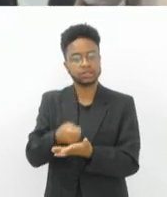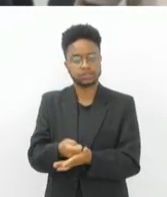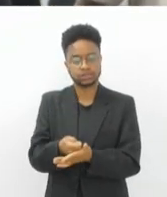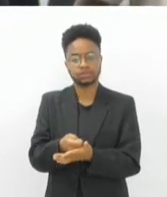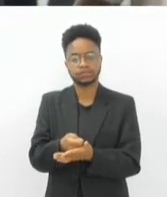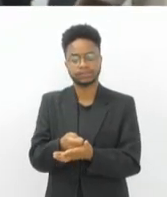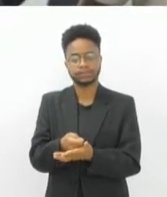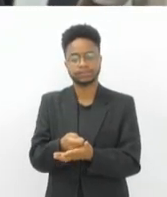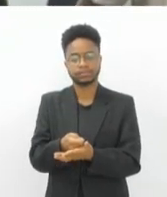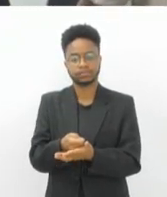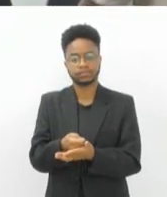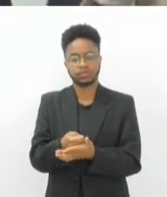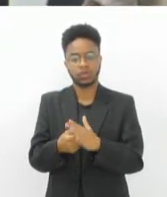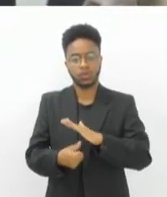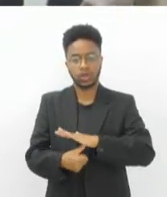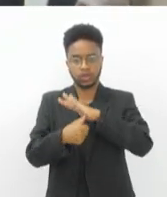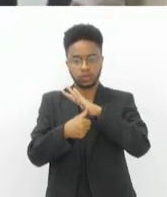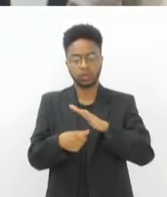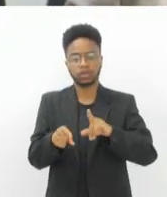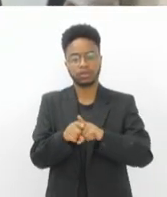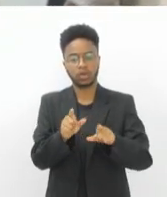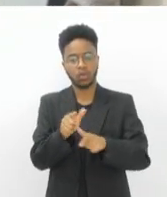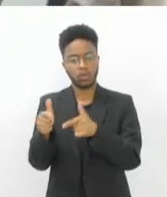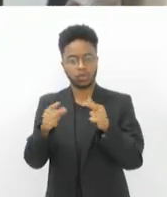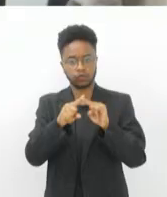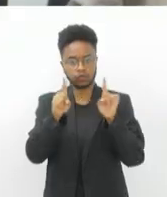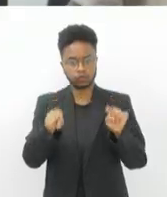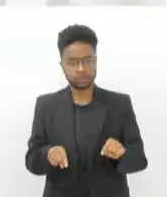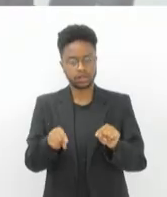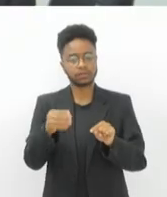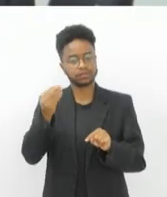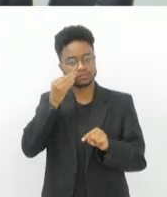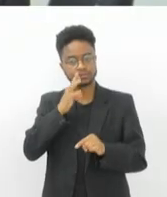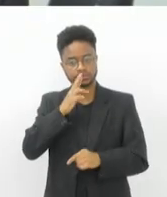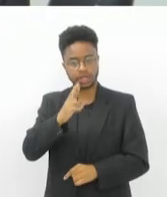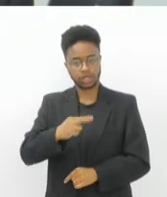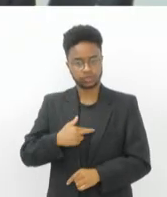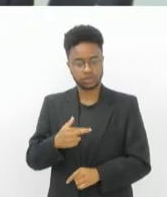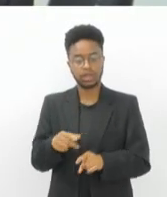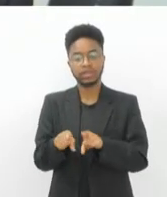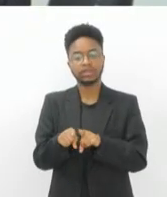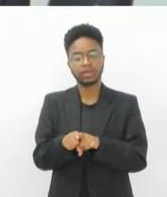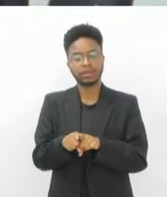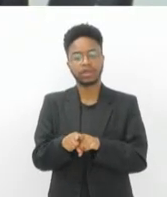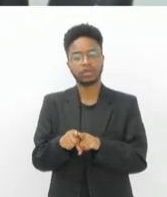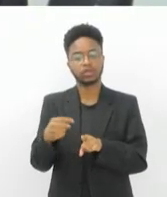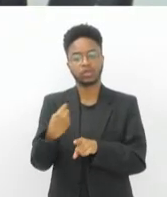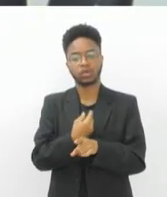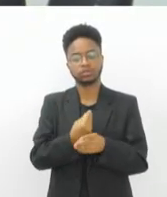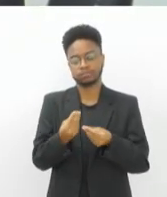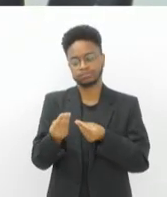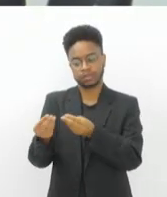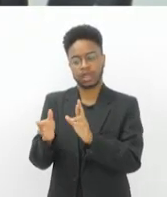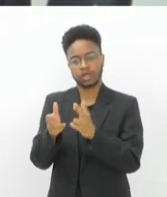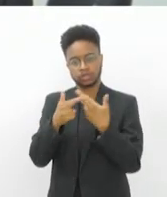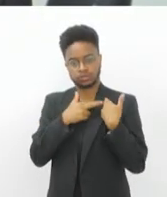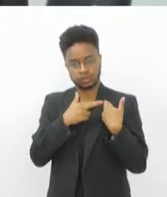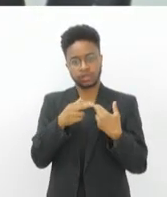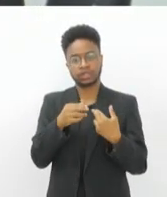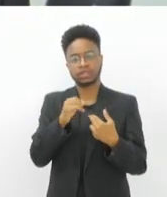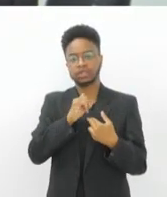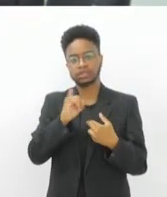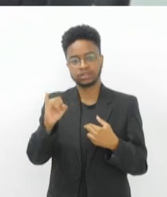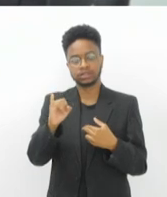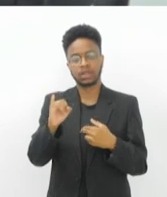a reitora e os outros demais servidores para que possam responder, para que nós possamos responsabilizar aqueles que causaram